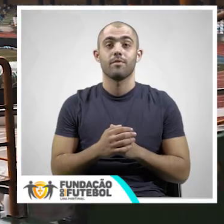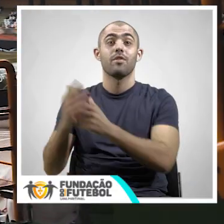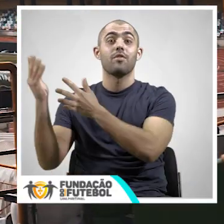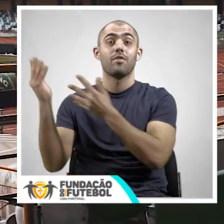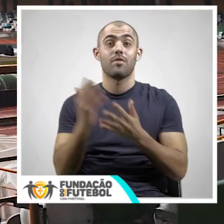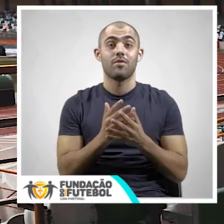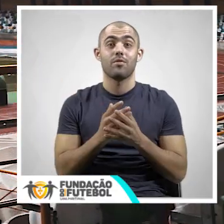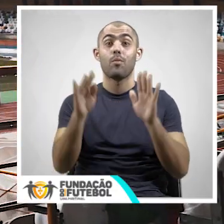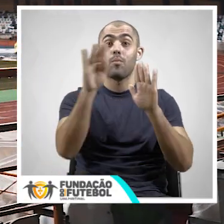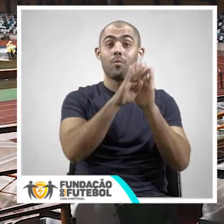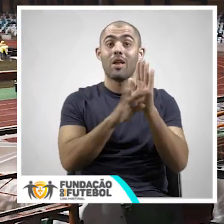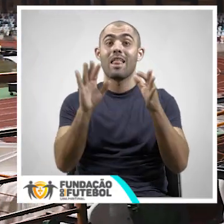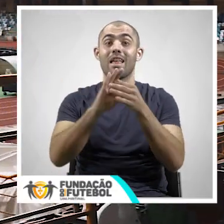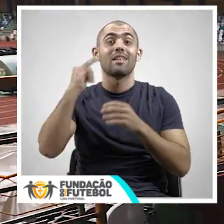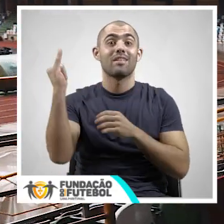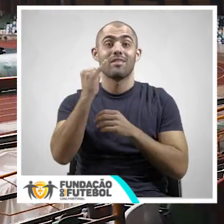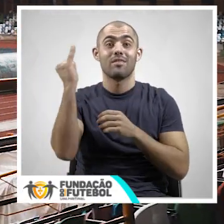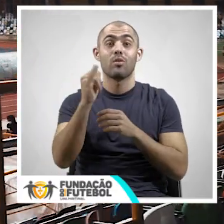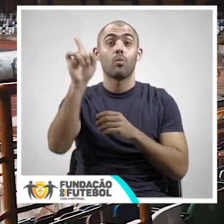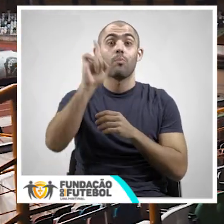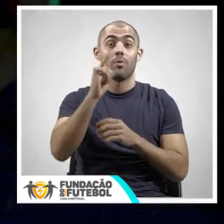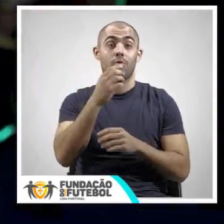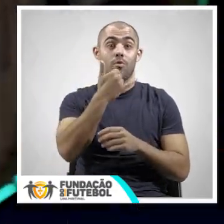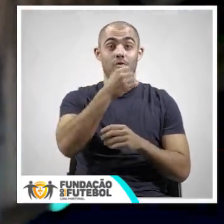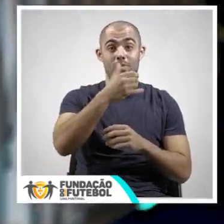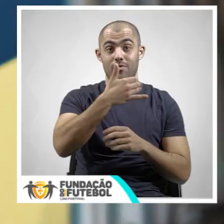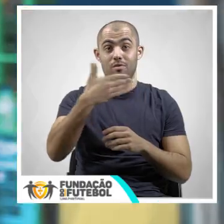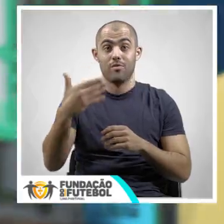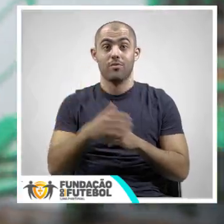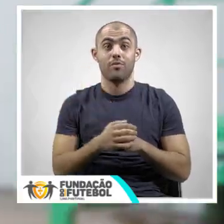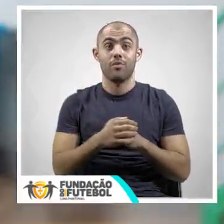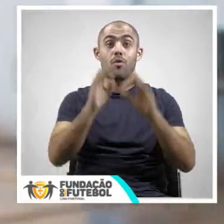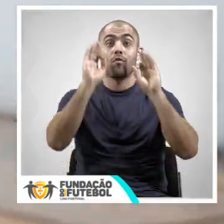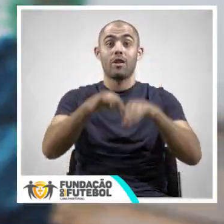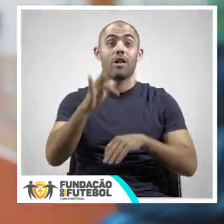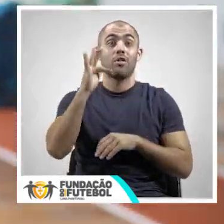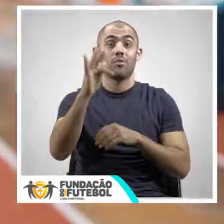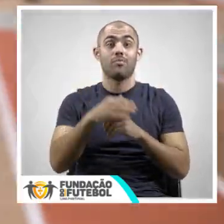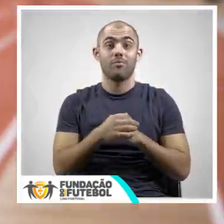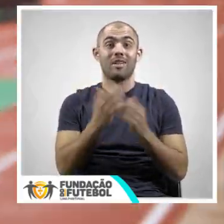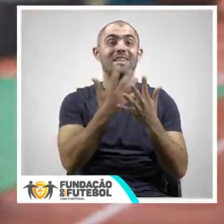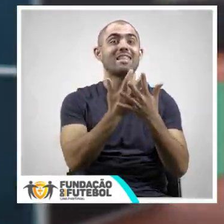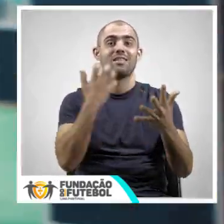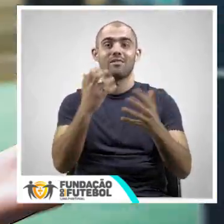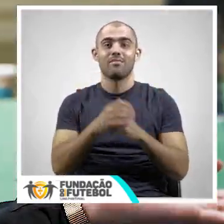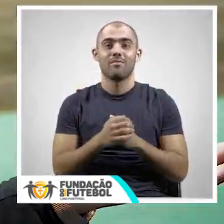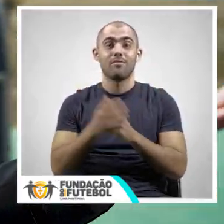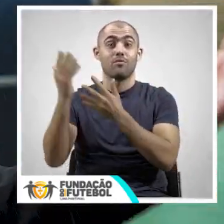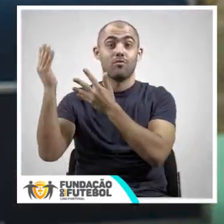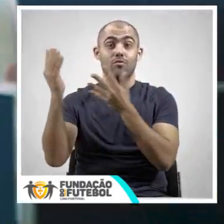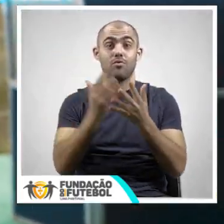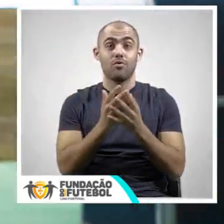Sejam bem-vindos a mais um Liga-te à Fundação, o primeiro de 2021, com a Final Four da Allianz Cup em destaque.